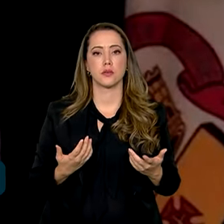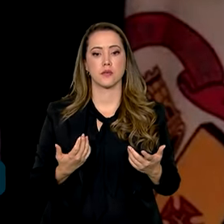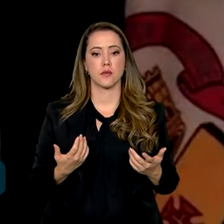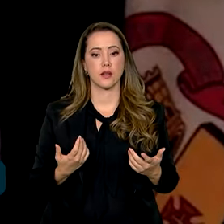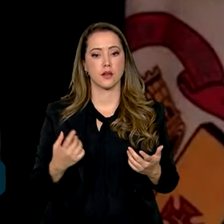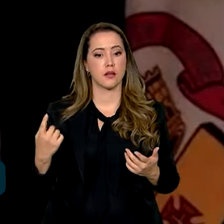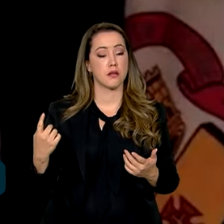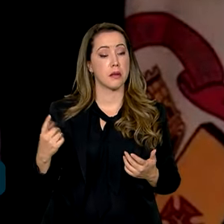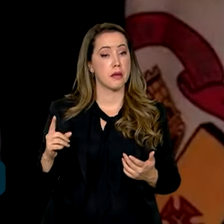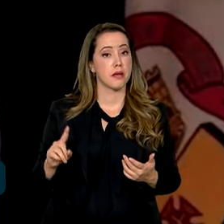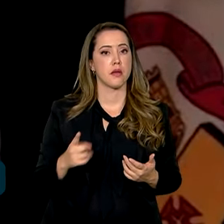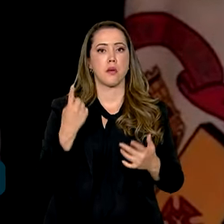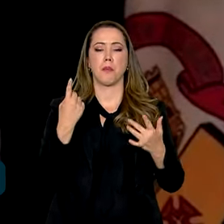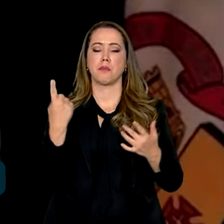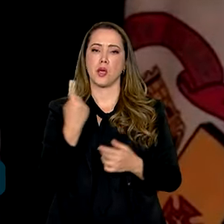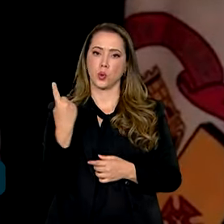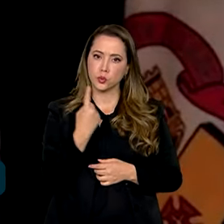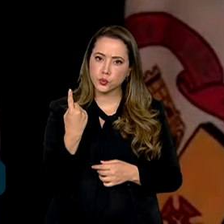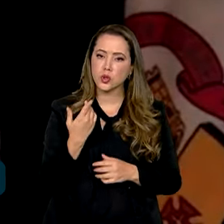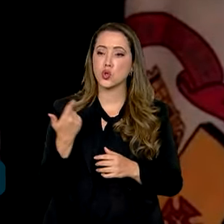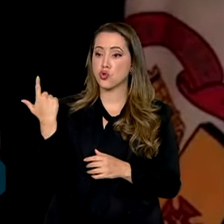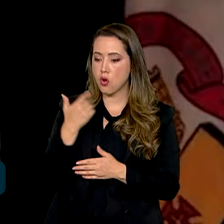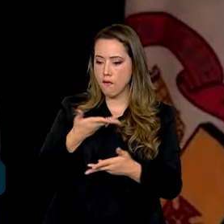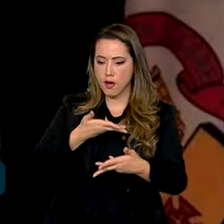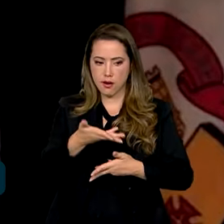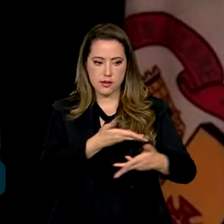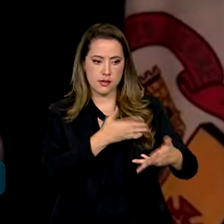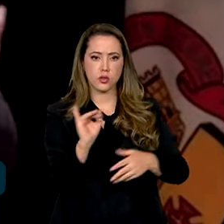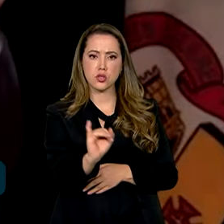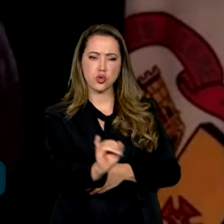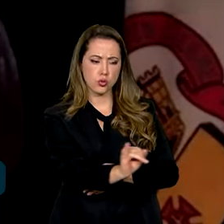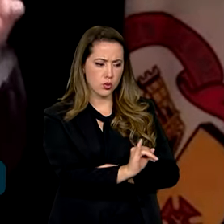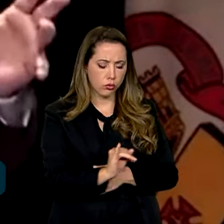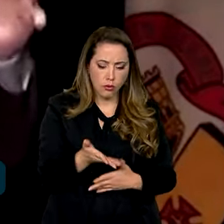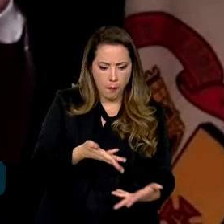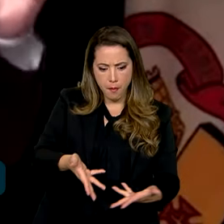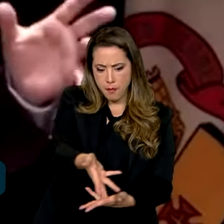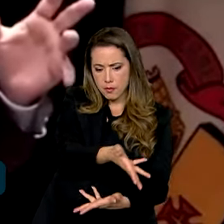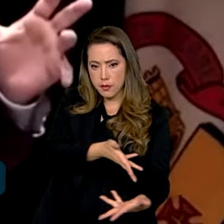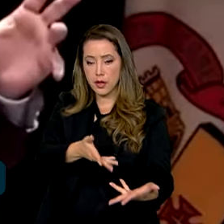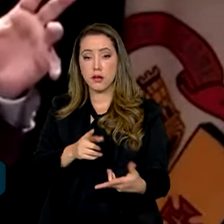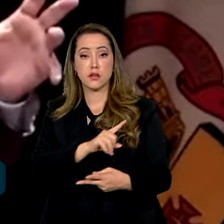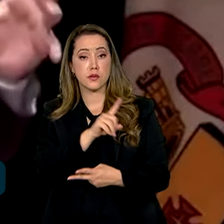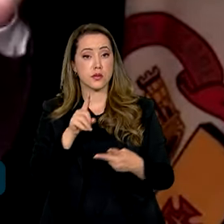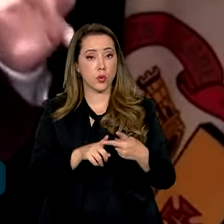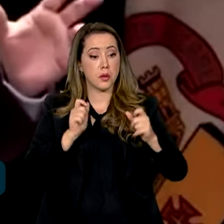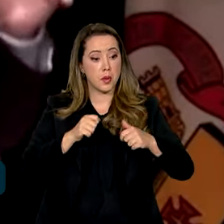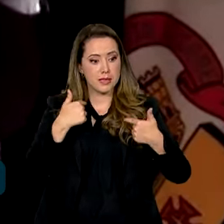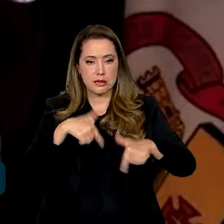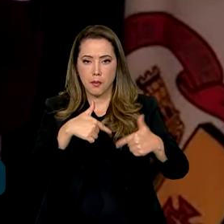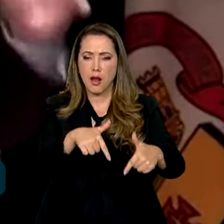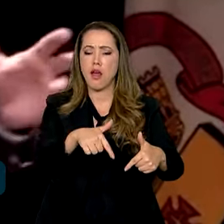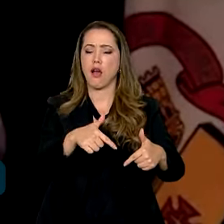em primeiro lugar, que recupere essa relação institucional e, em segundo lugar, que a gente possa trabalhar para